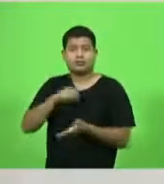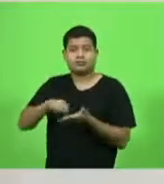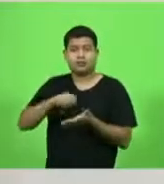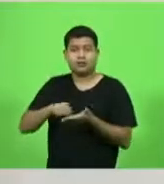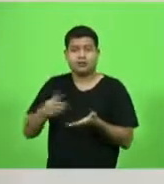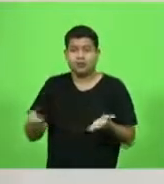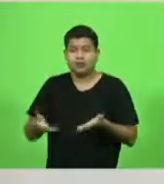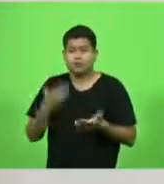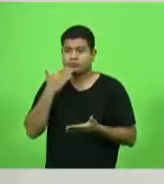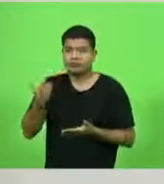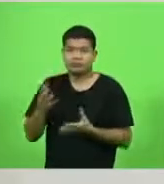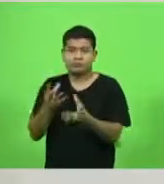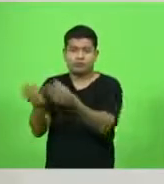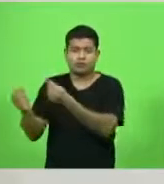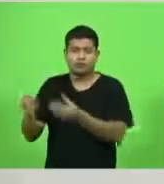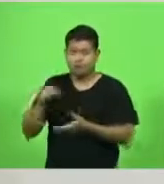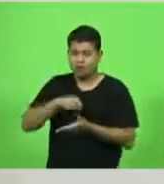hoje.